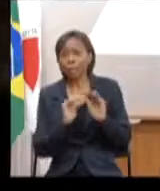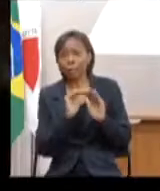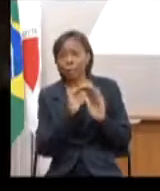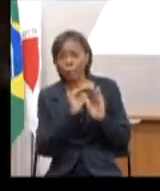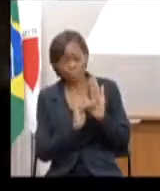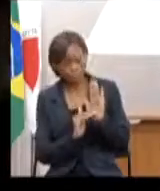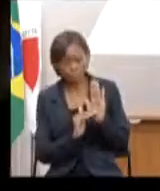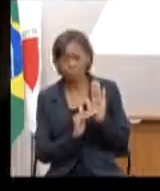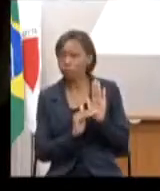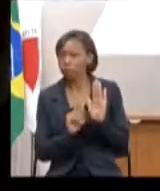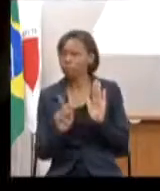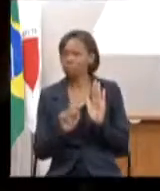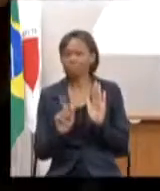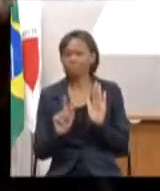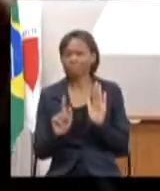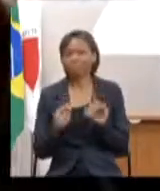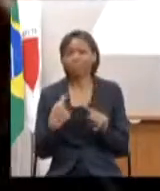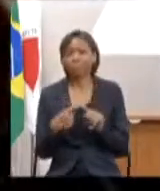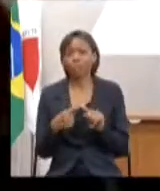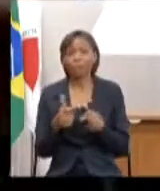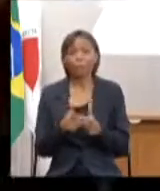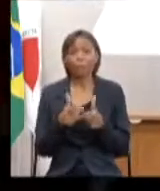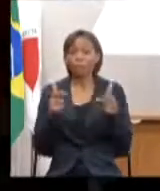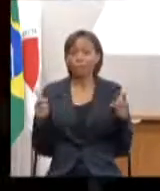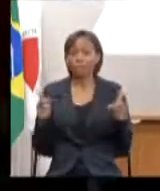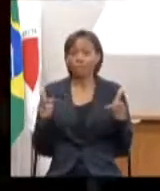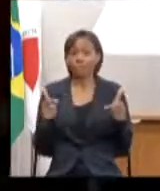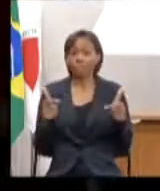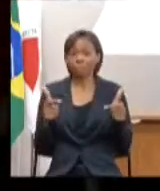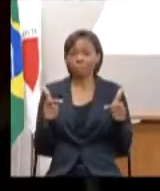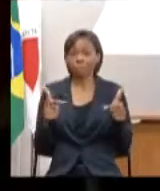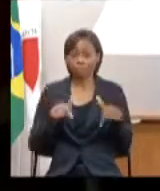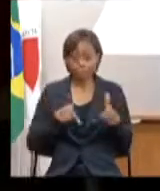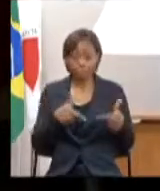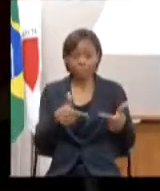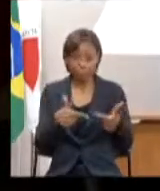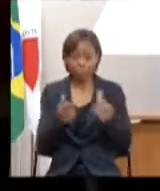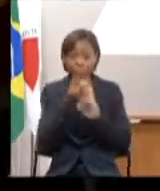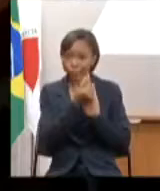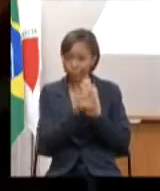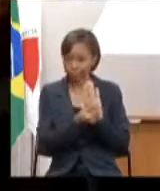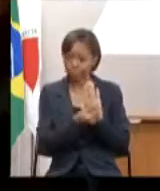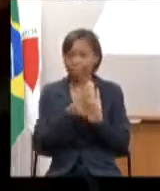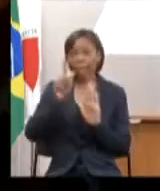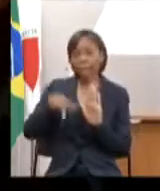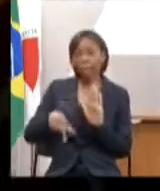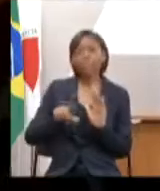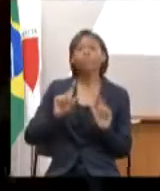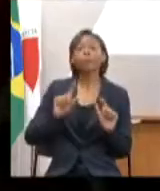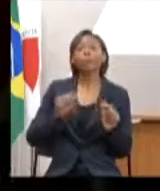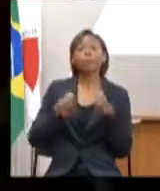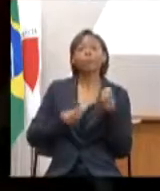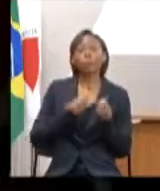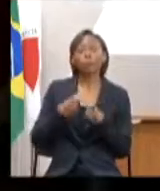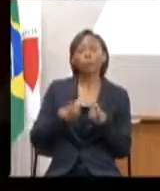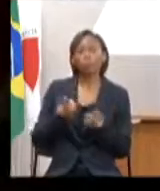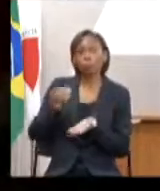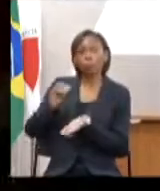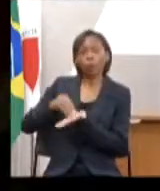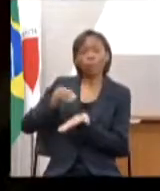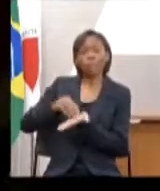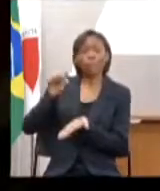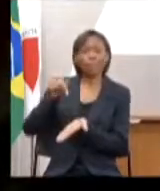porque a maior parte da execução do orçamento é feito com restos a pagar, que são